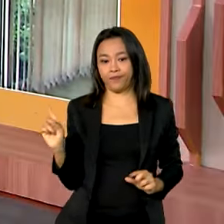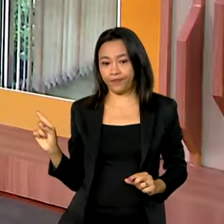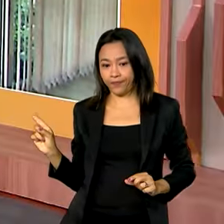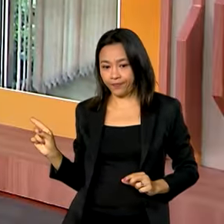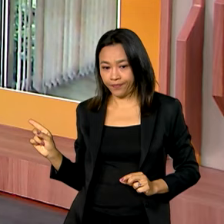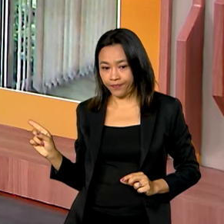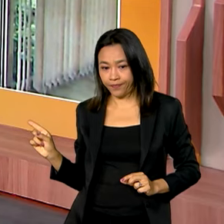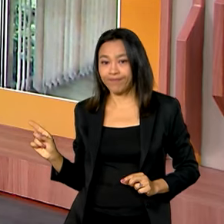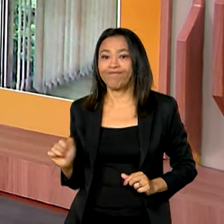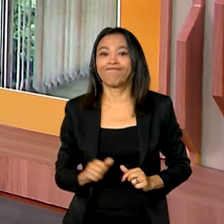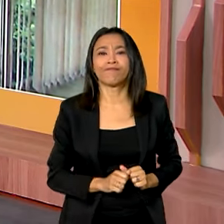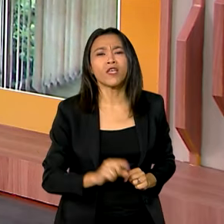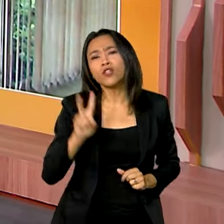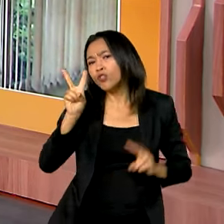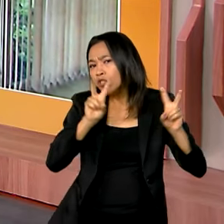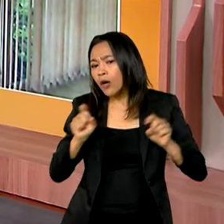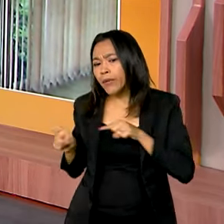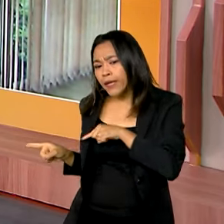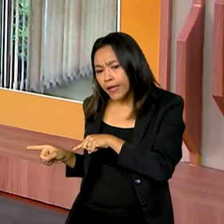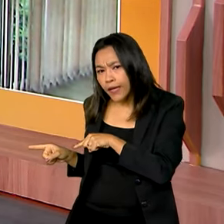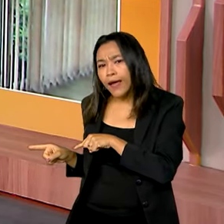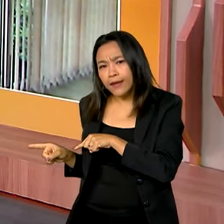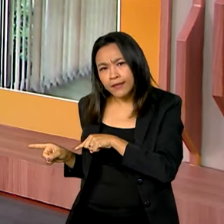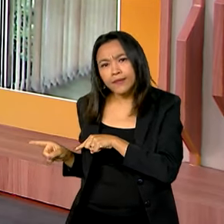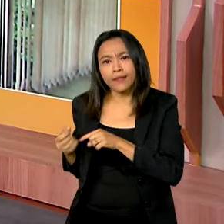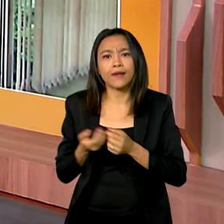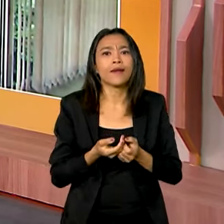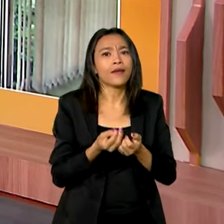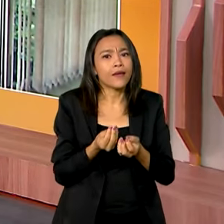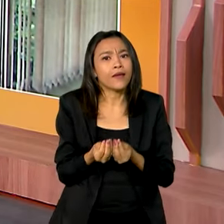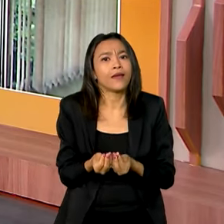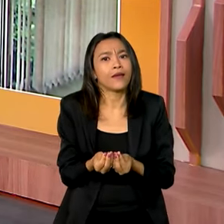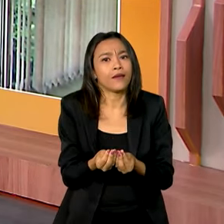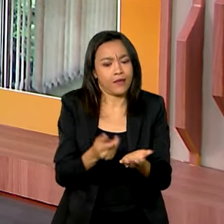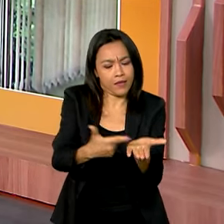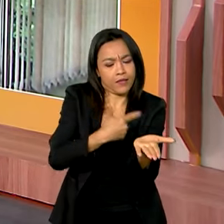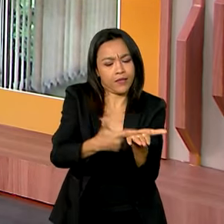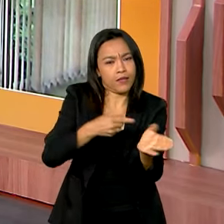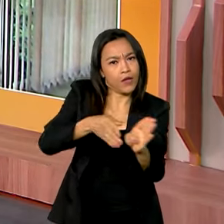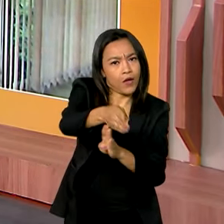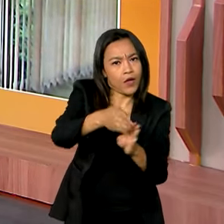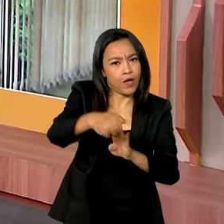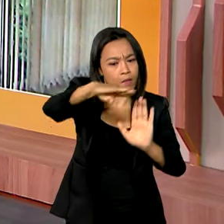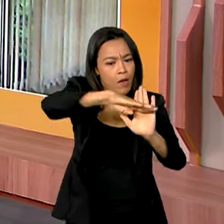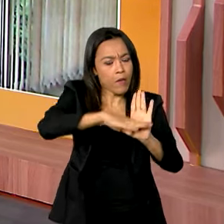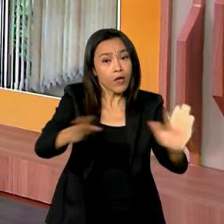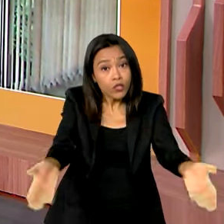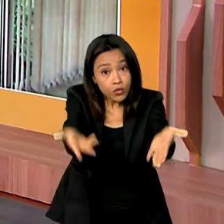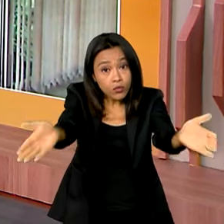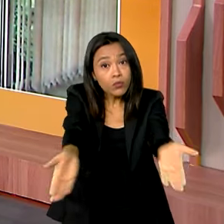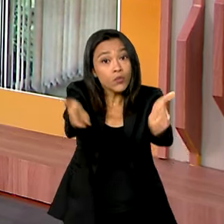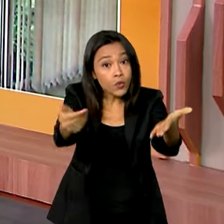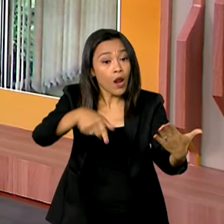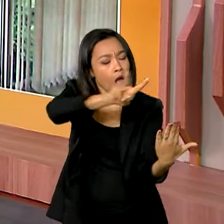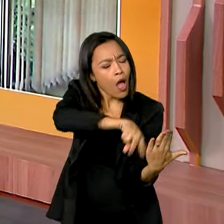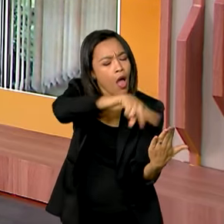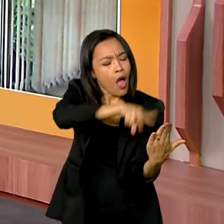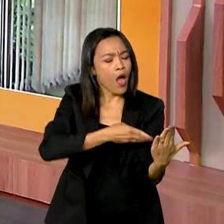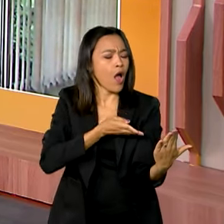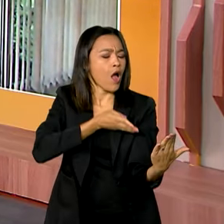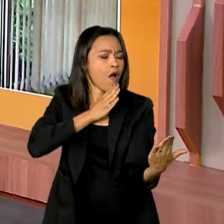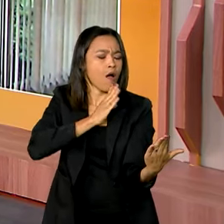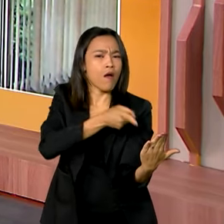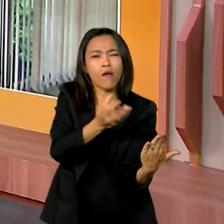é, por falar nessa plataforma online, que esse guia, inclusive, estimula o uso dessa plataforma, explica para a gente como